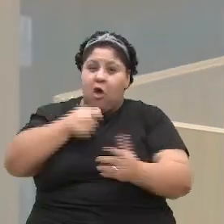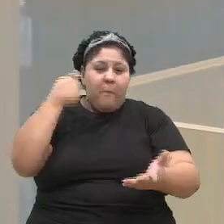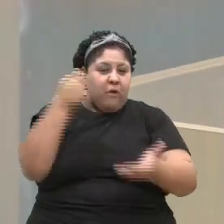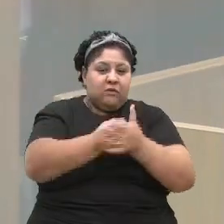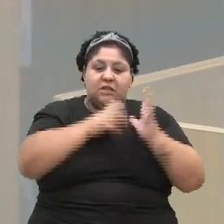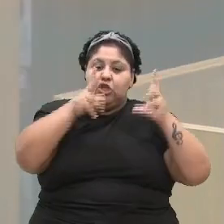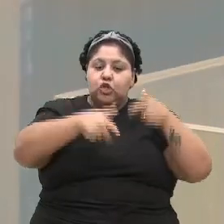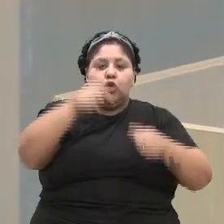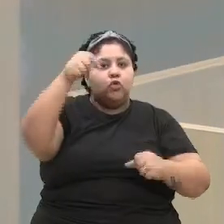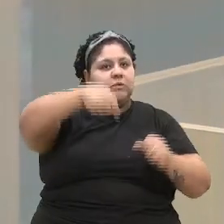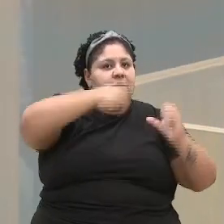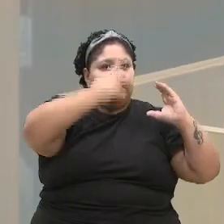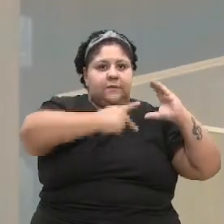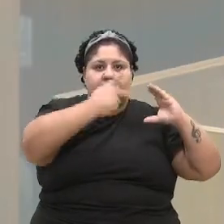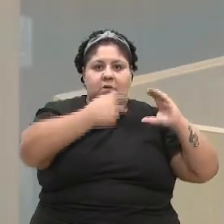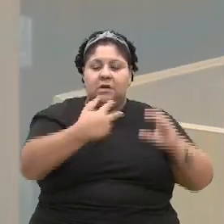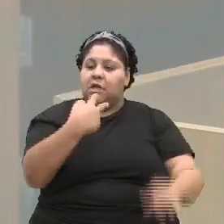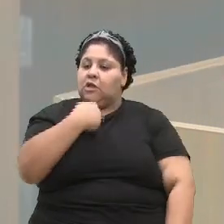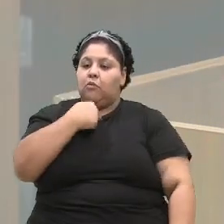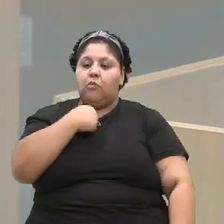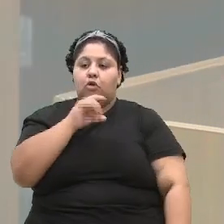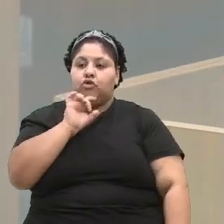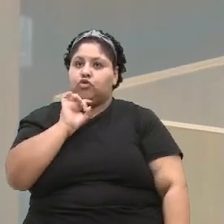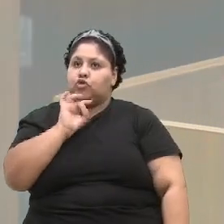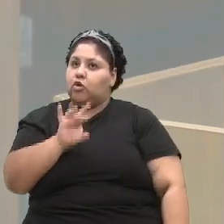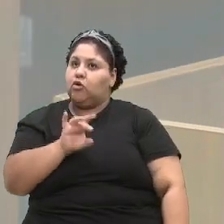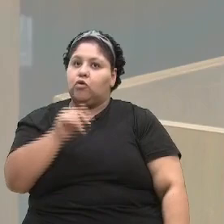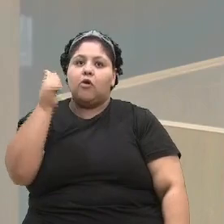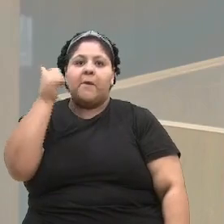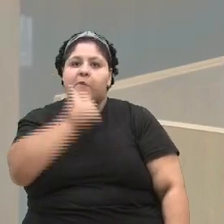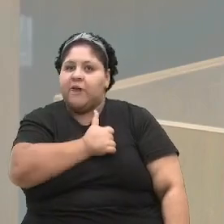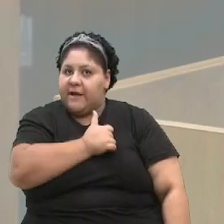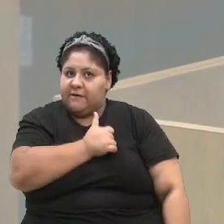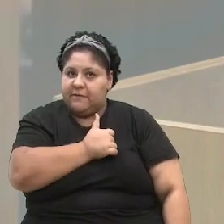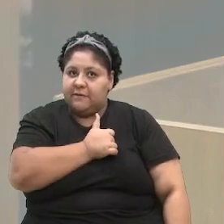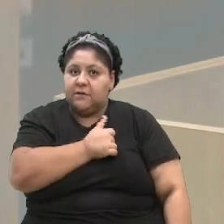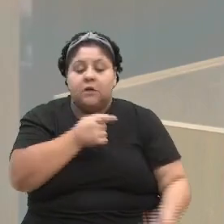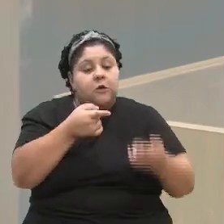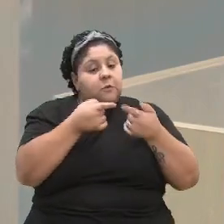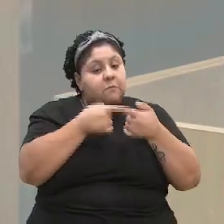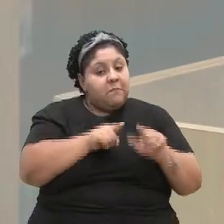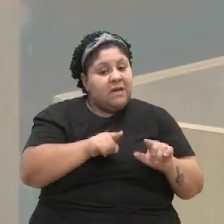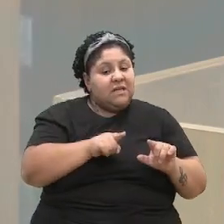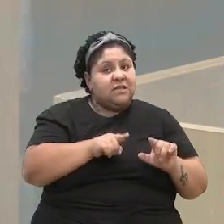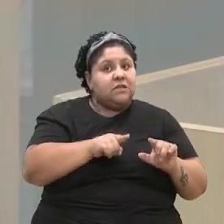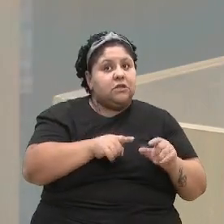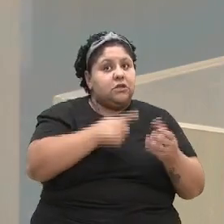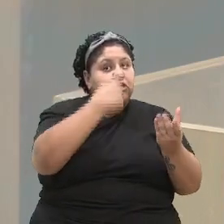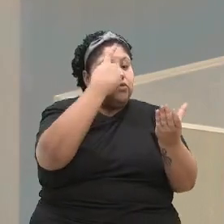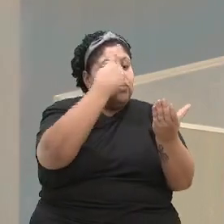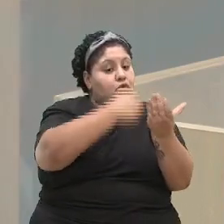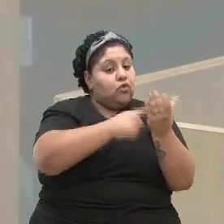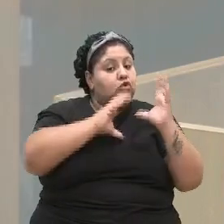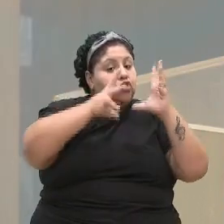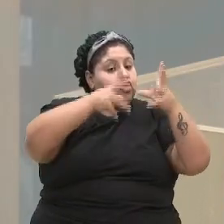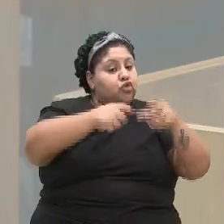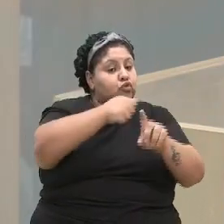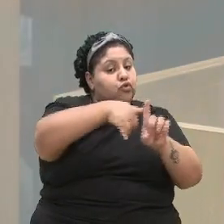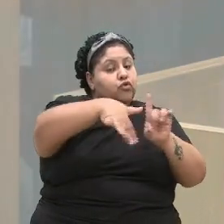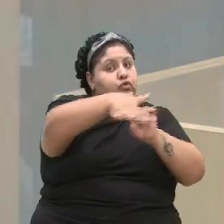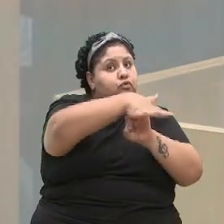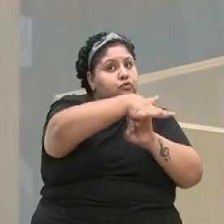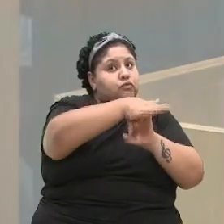Legislativa. E não pode ser apenas uma luta das mulheres, mas, sim, um comprometimento de toda a sociedade.